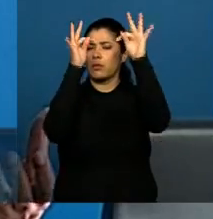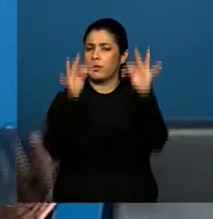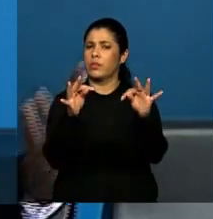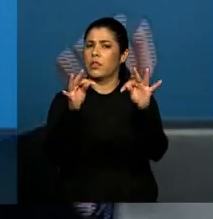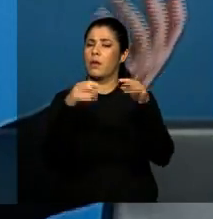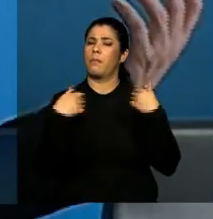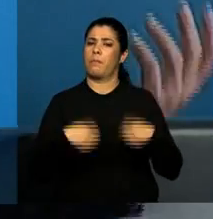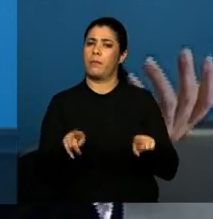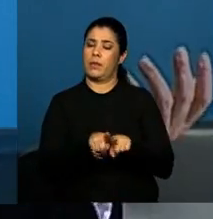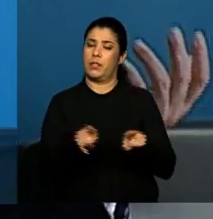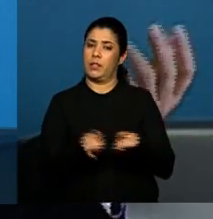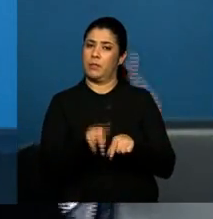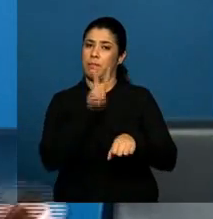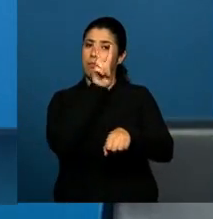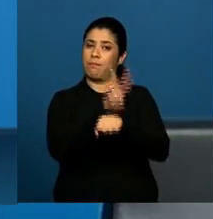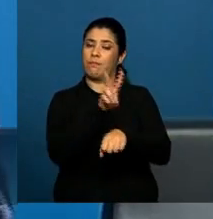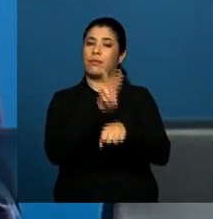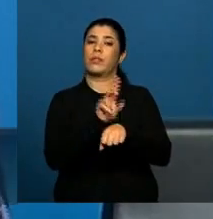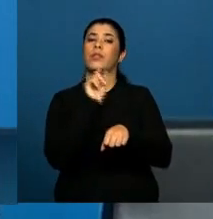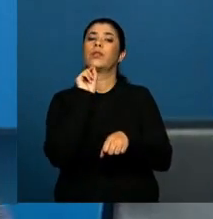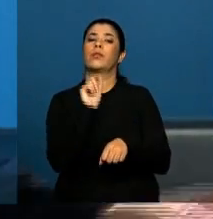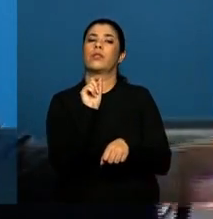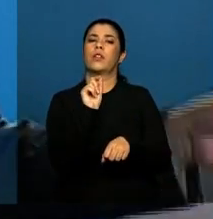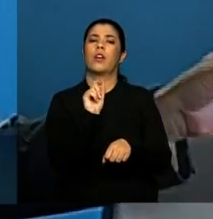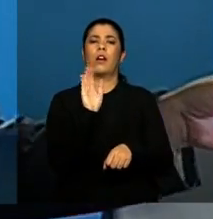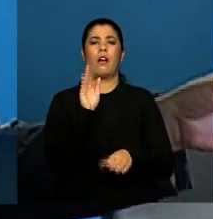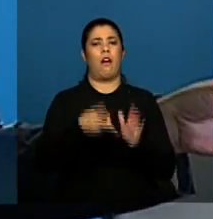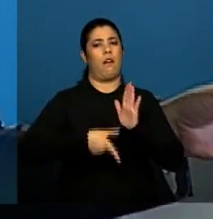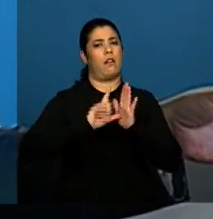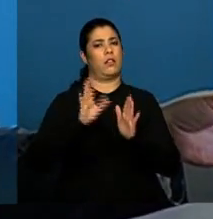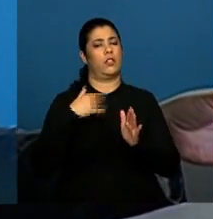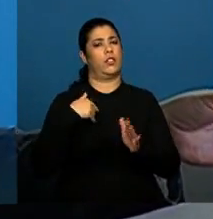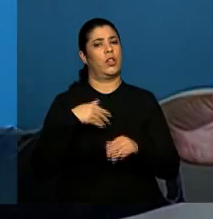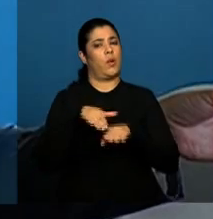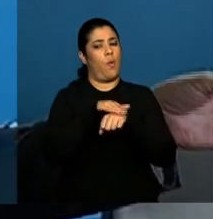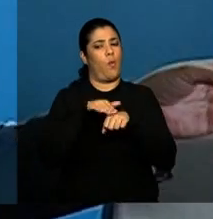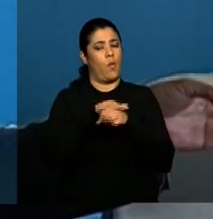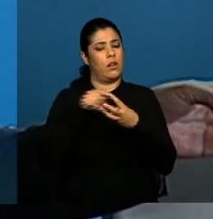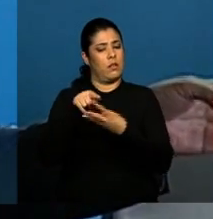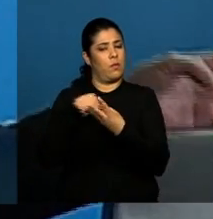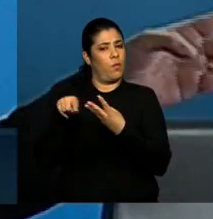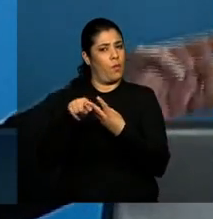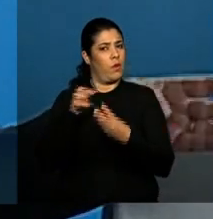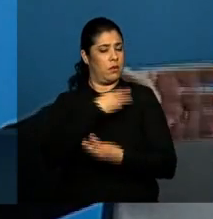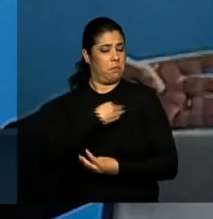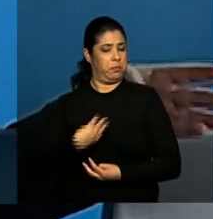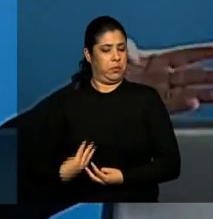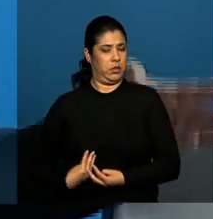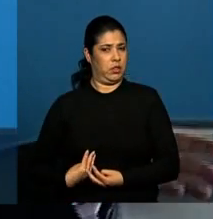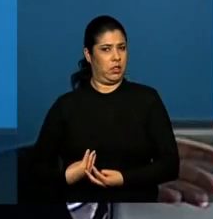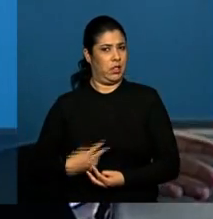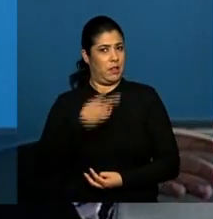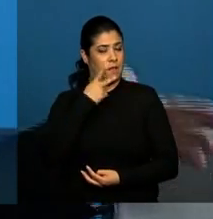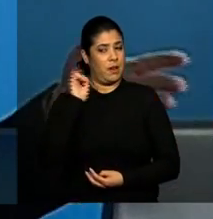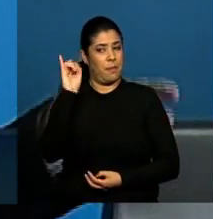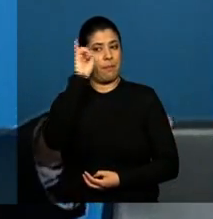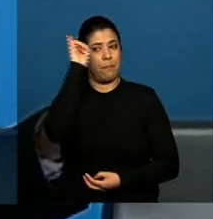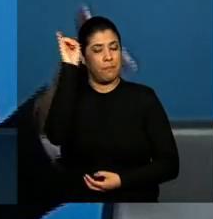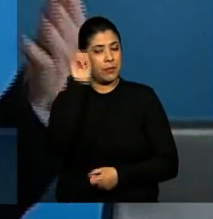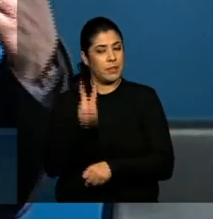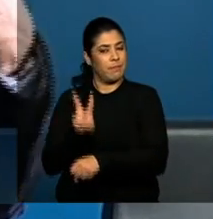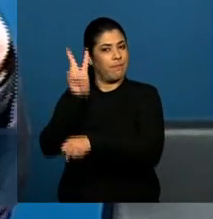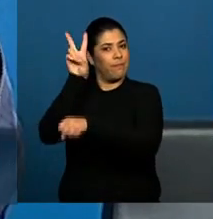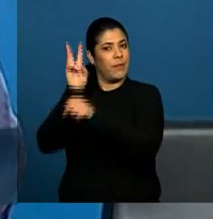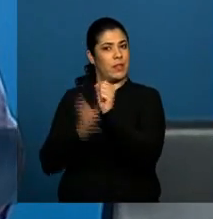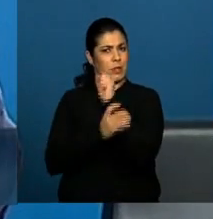que eu dizia para o ministro Cardoso, para o ministro Juco e Berzoine, ou seja, a privacidade do público, ou seja, como é que